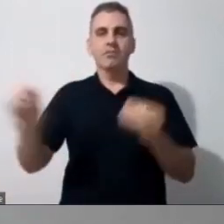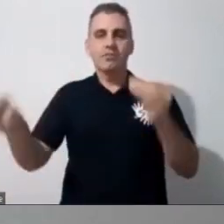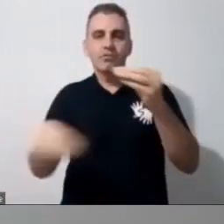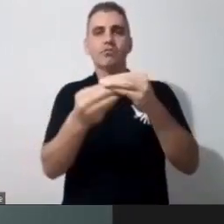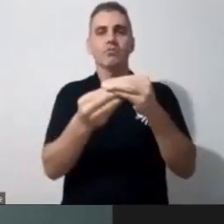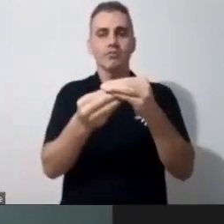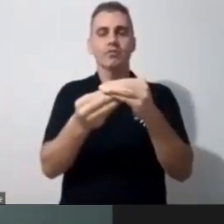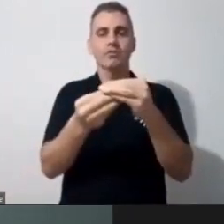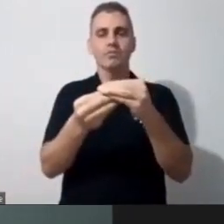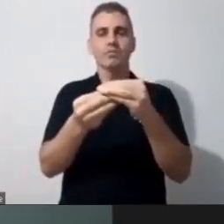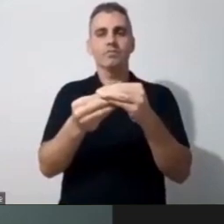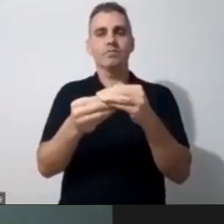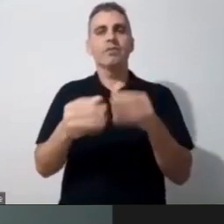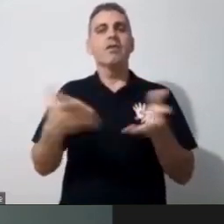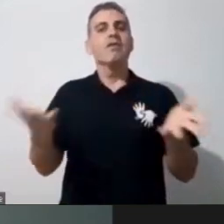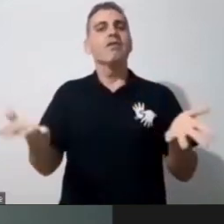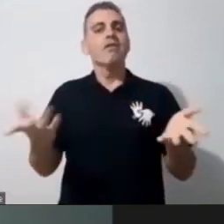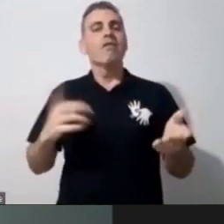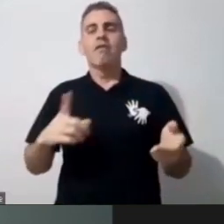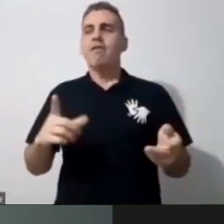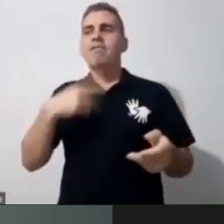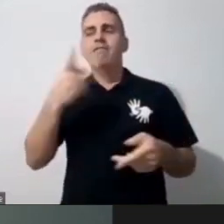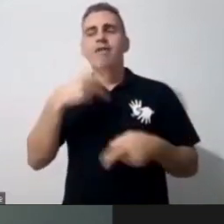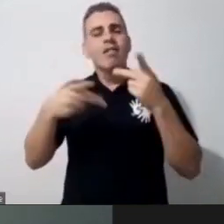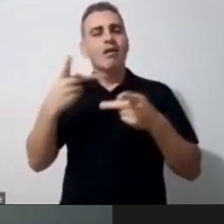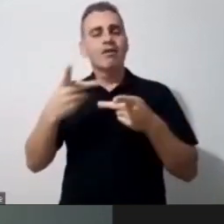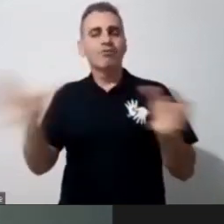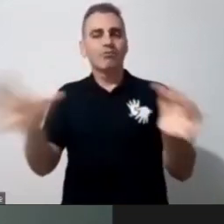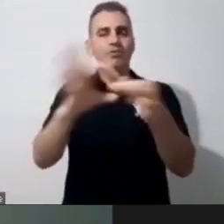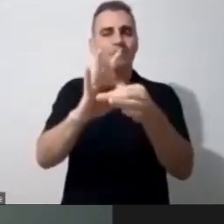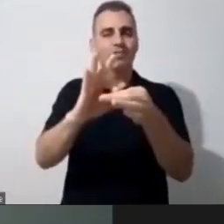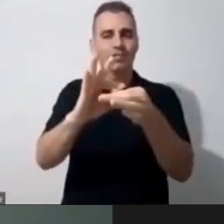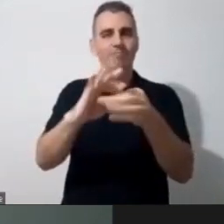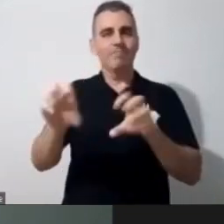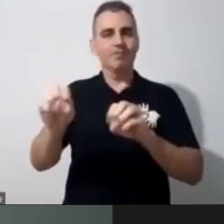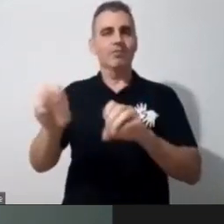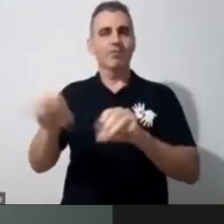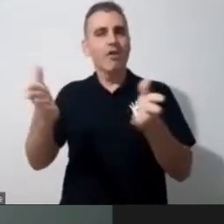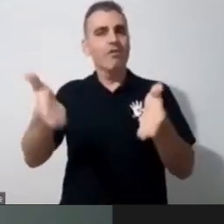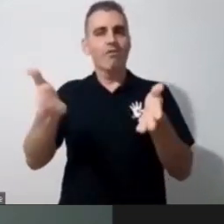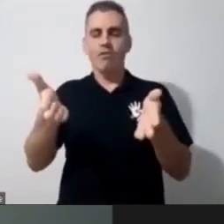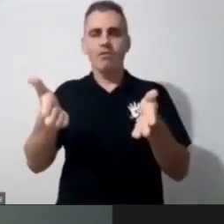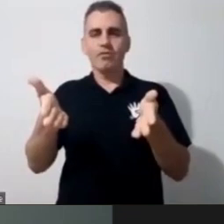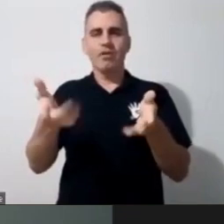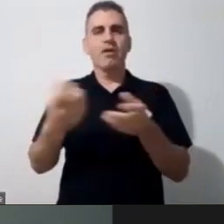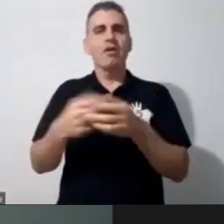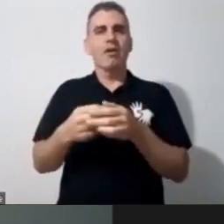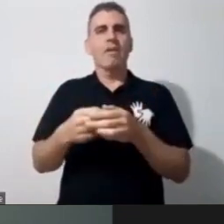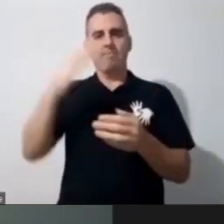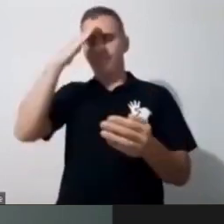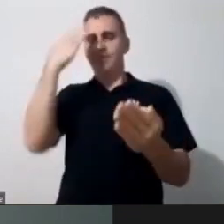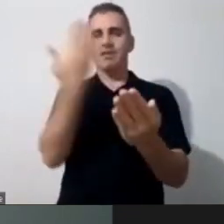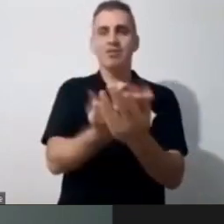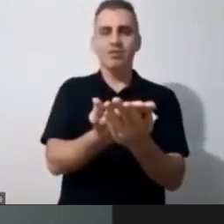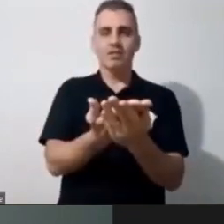Então, falar de conexão na educação, acredito que hoje, mais do que nunca, é o ponto-chave, né, pra que a gente